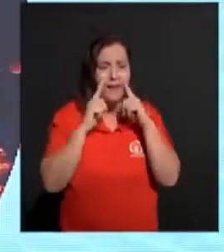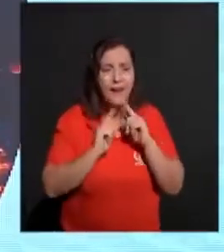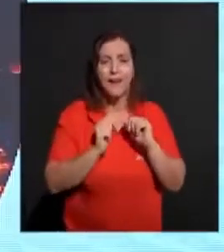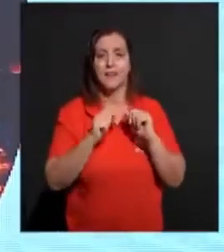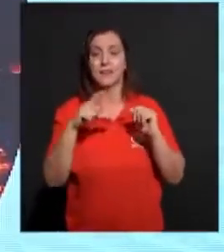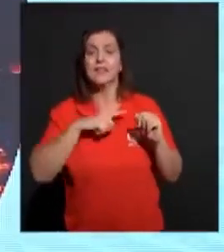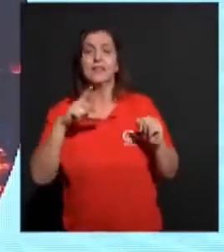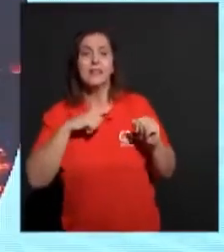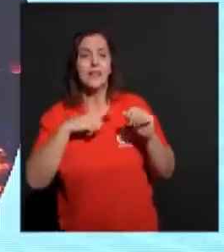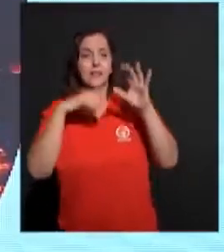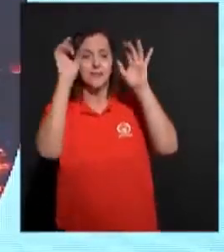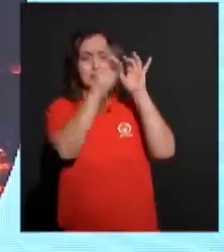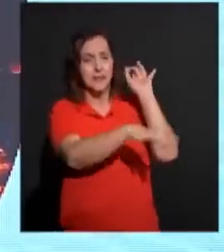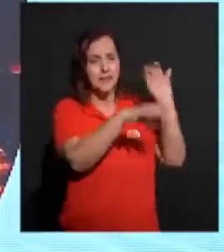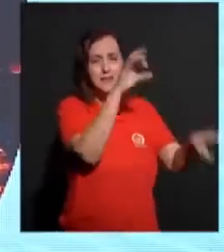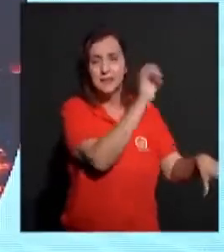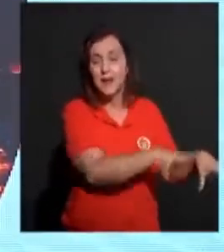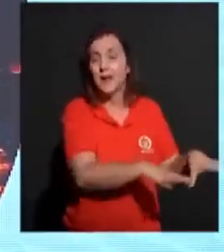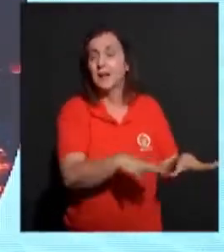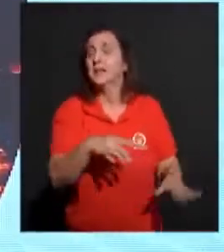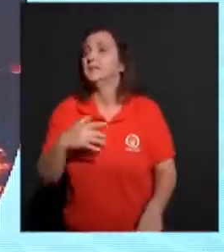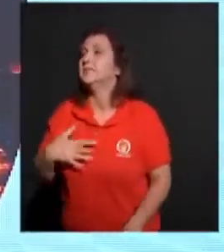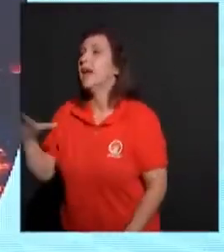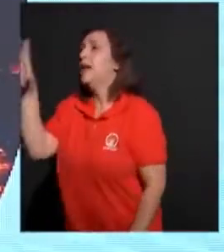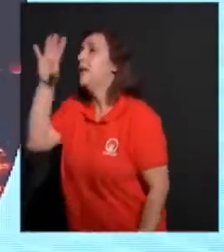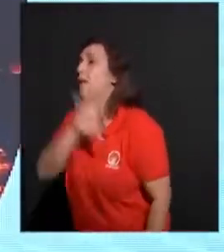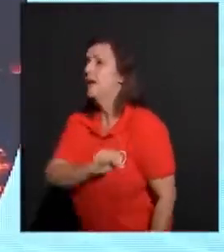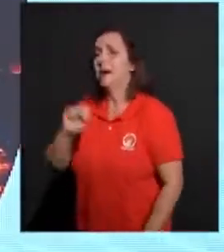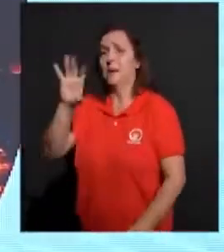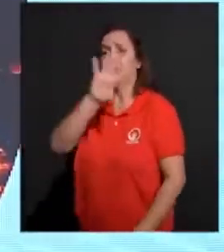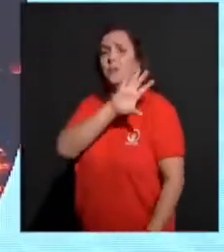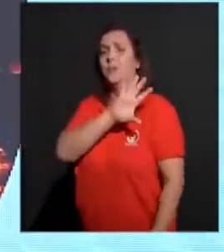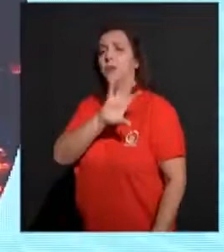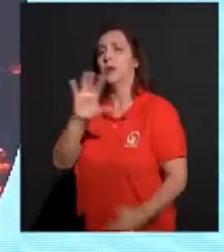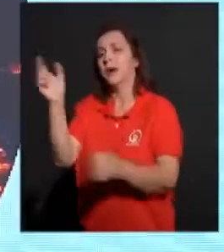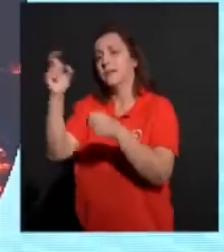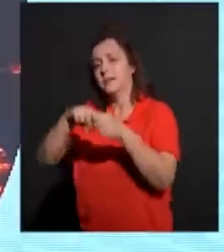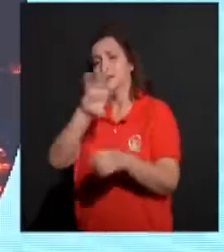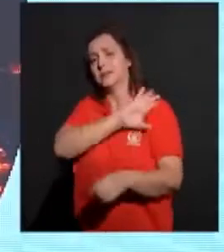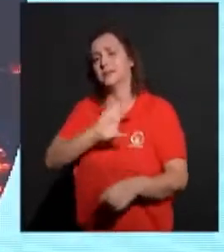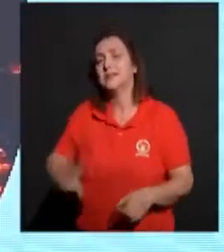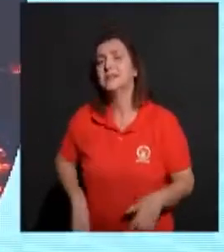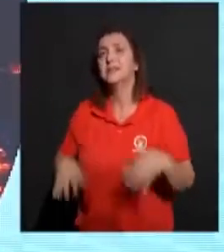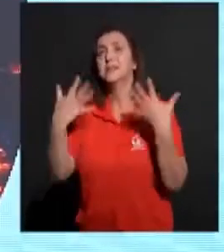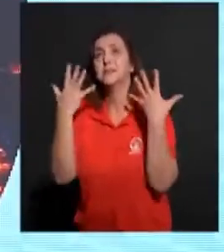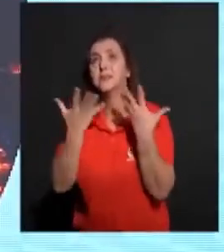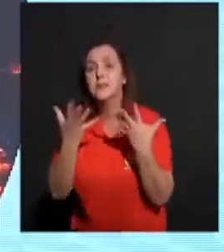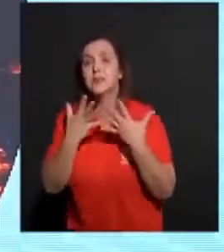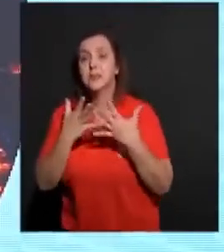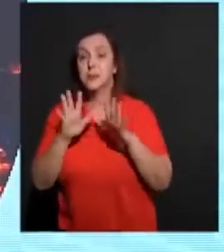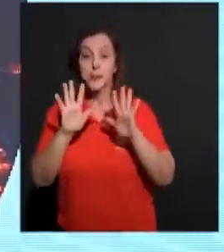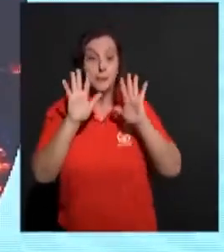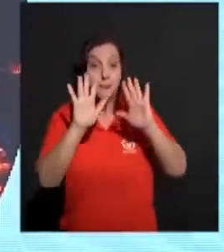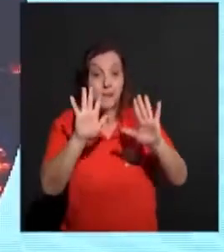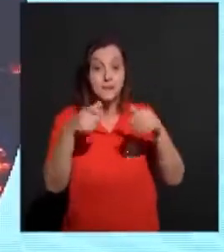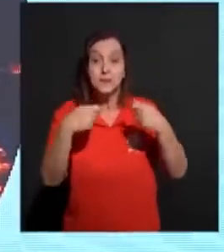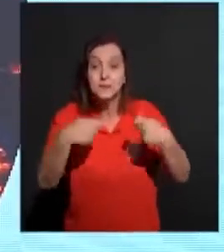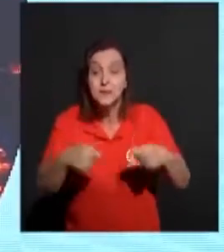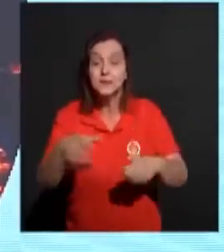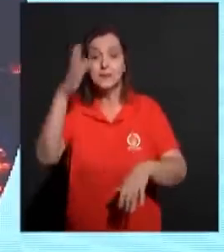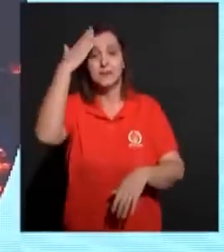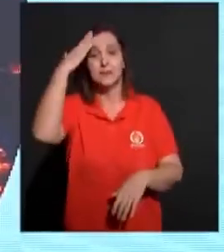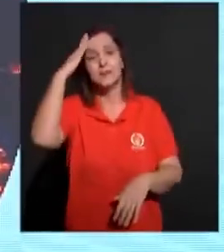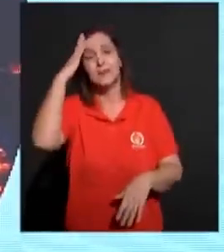Que isso, Josi? Eu amo a vinda de Cristo. Mas eu preciso te falar. Se você ama a vida de Cristo, meu irmão, você precisa entender